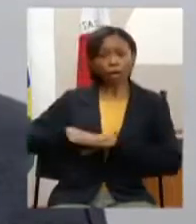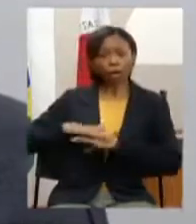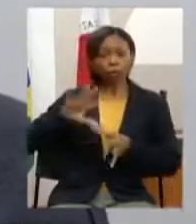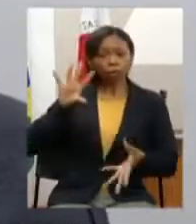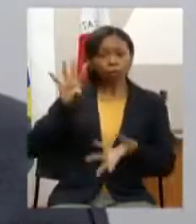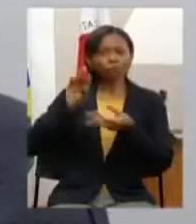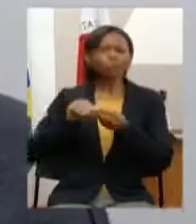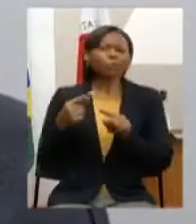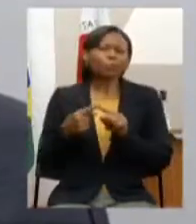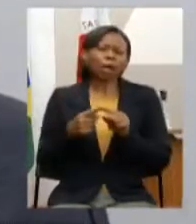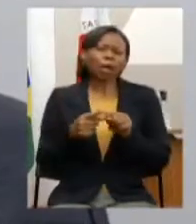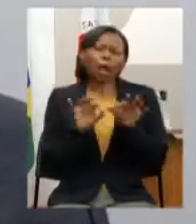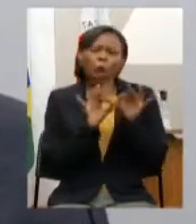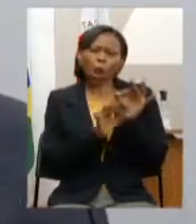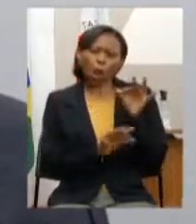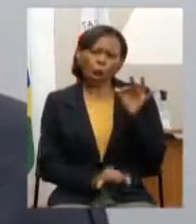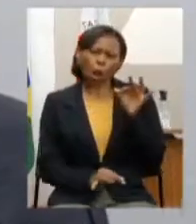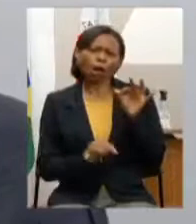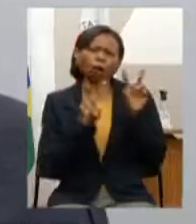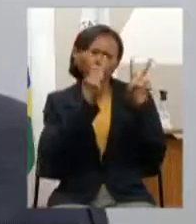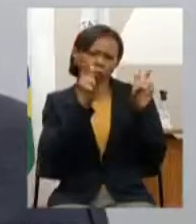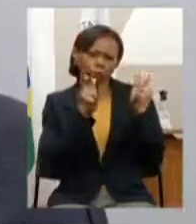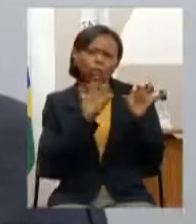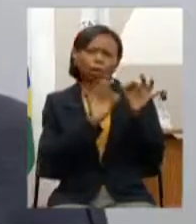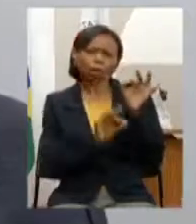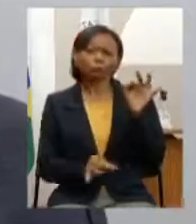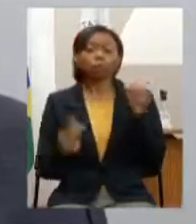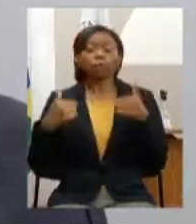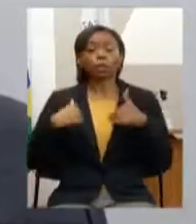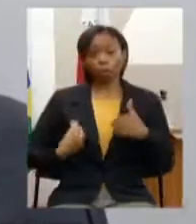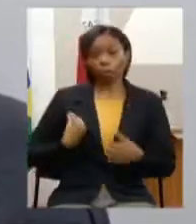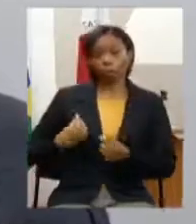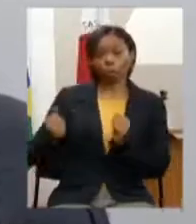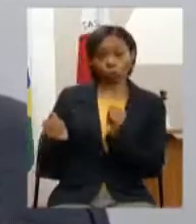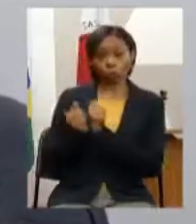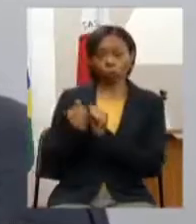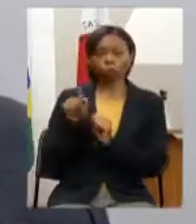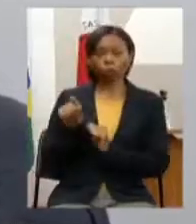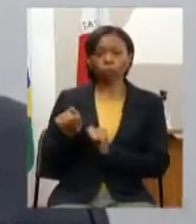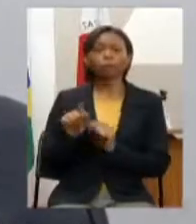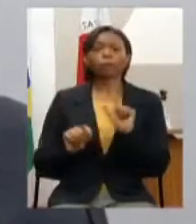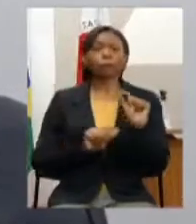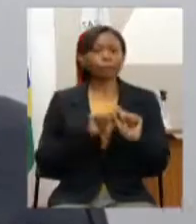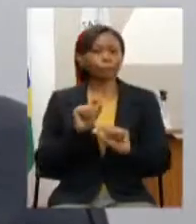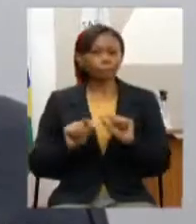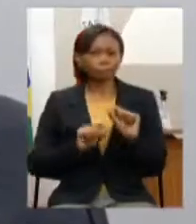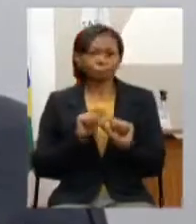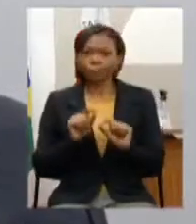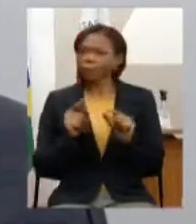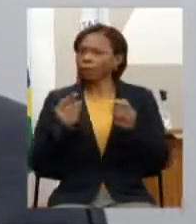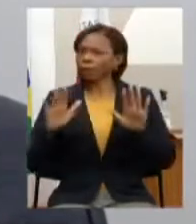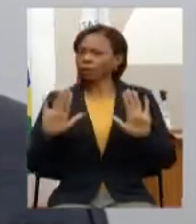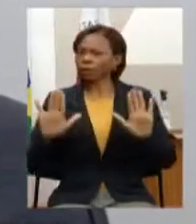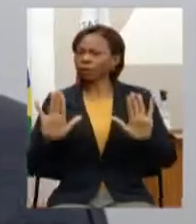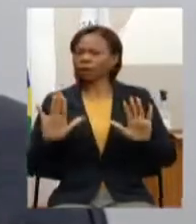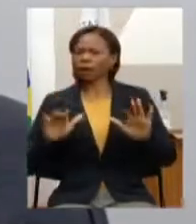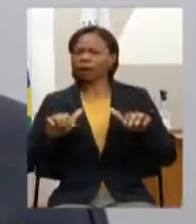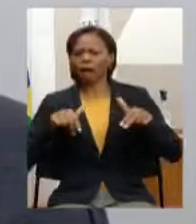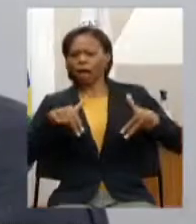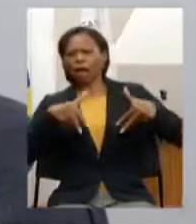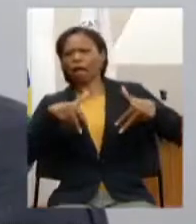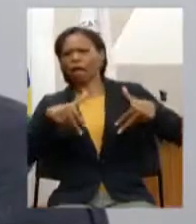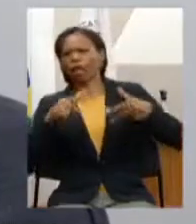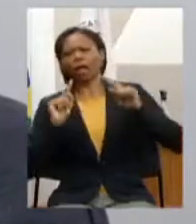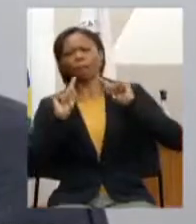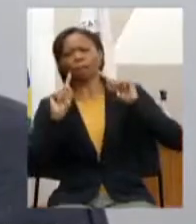e do qual eu tive a honra de poder participar também não se trata aqui de nenhuma militância tá certo é nós